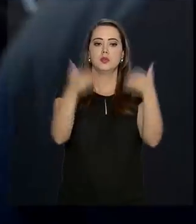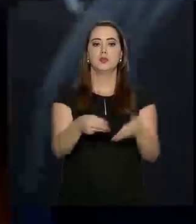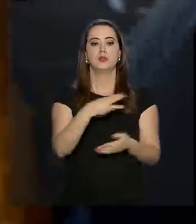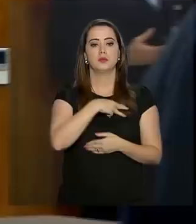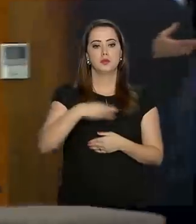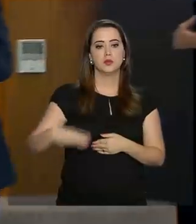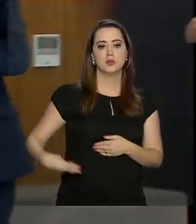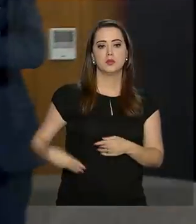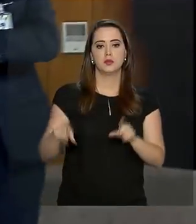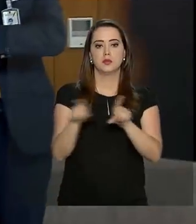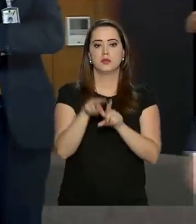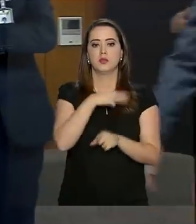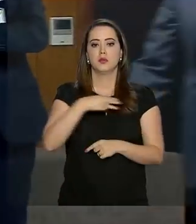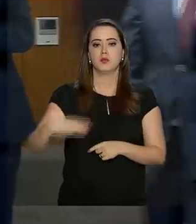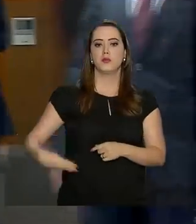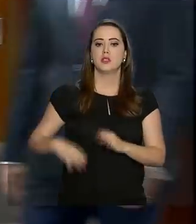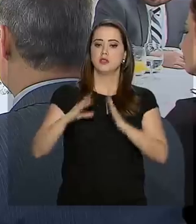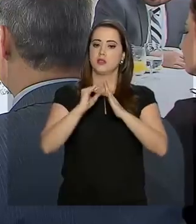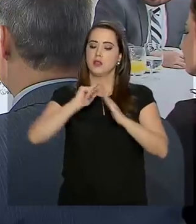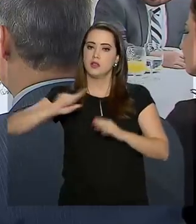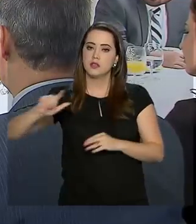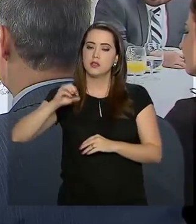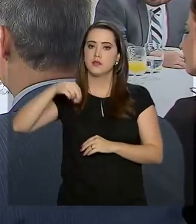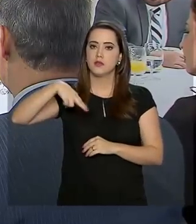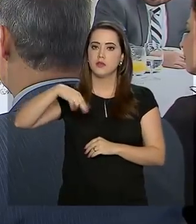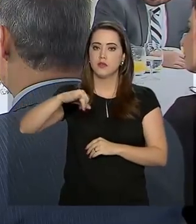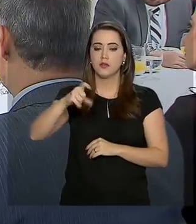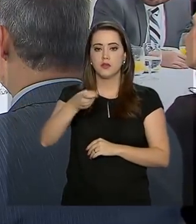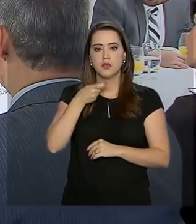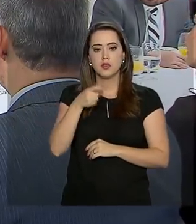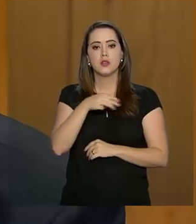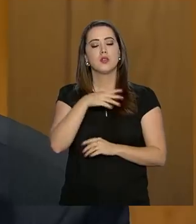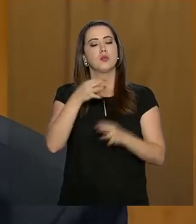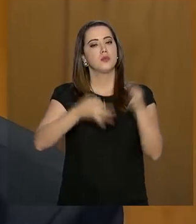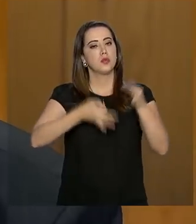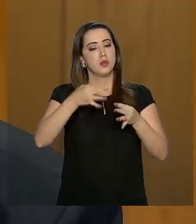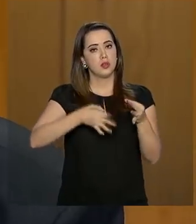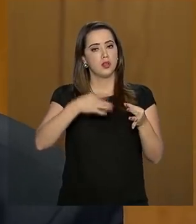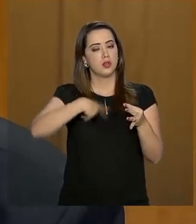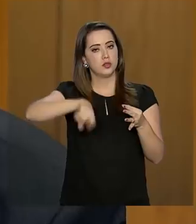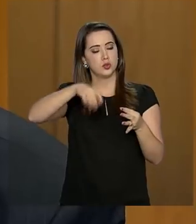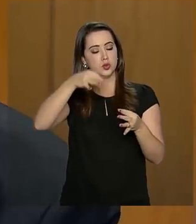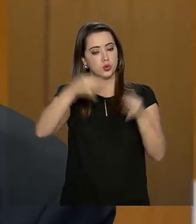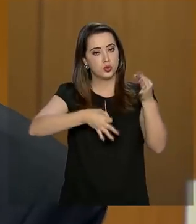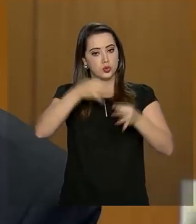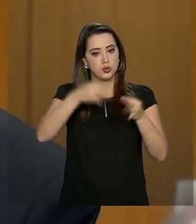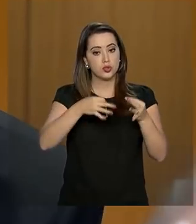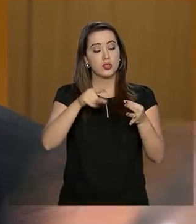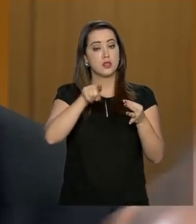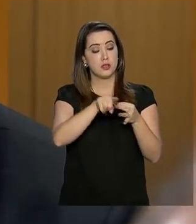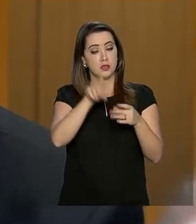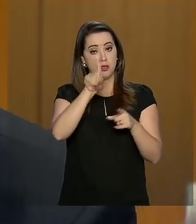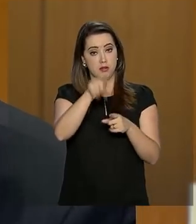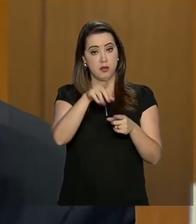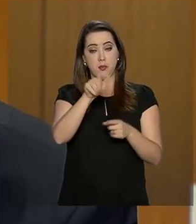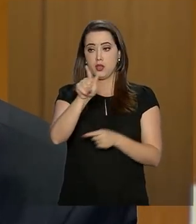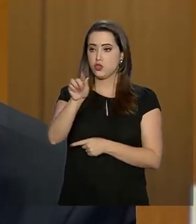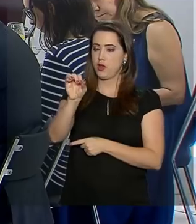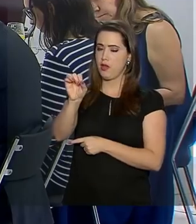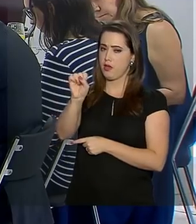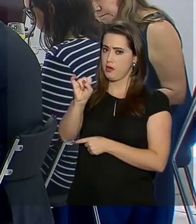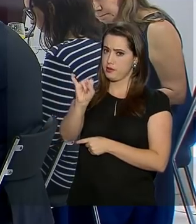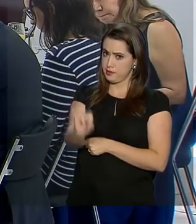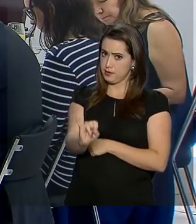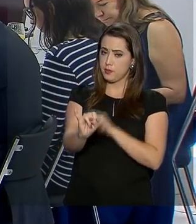os ministros da Casa Civil Onyx Lorenzoni, da Justiça Sérgio Moro, do Gabinete de Segurança Institucional Augusto Heleno